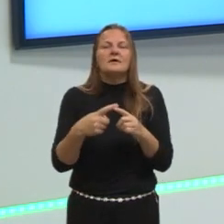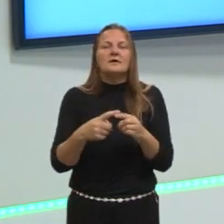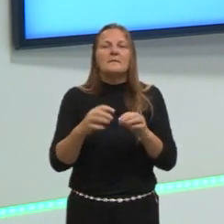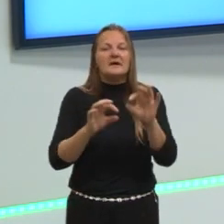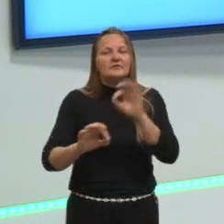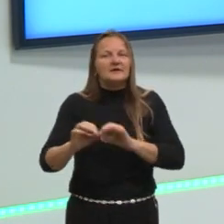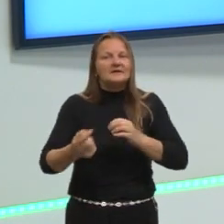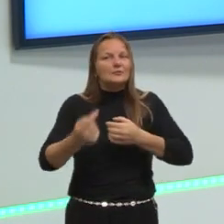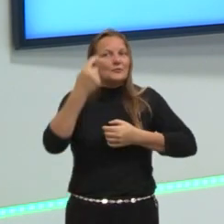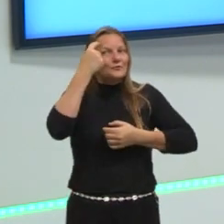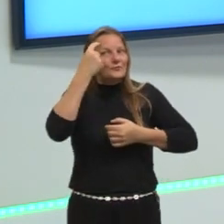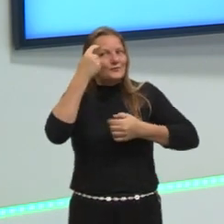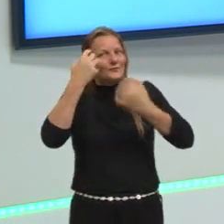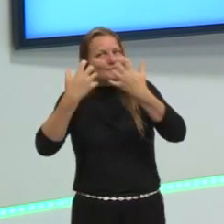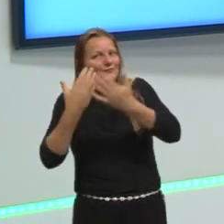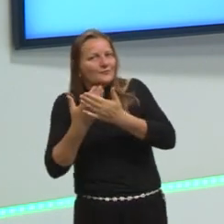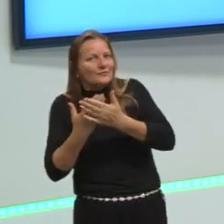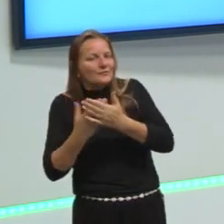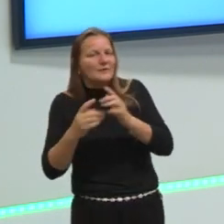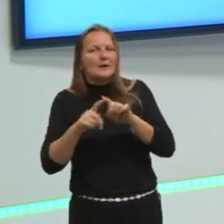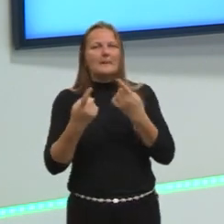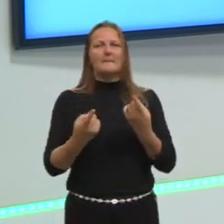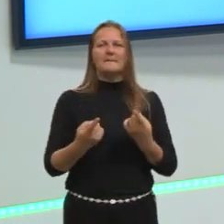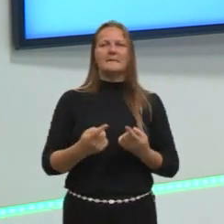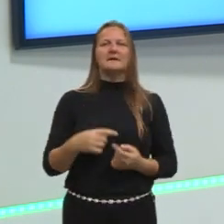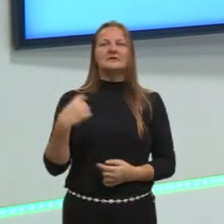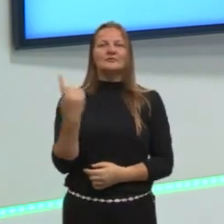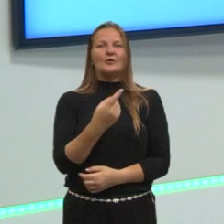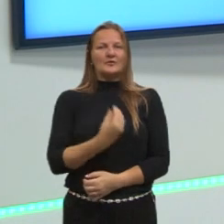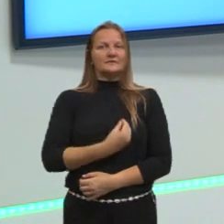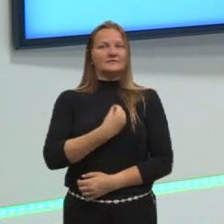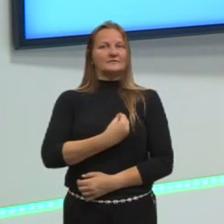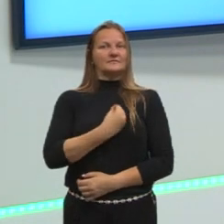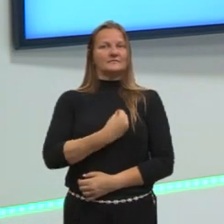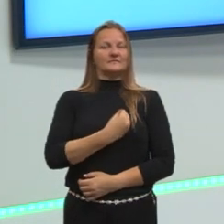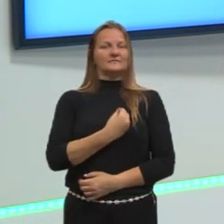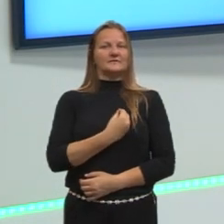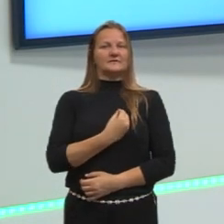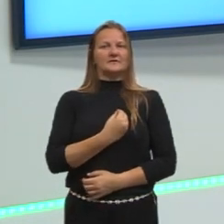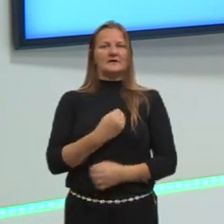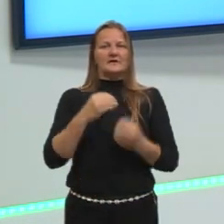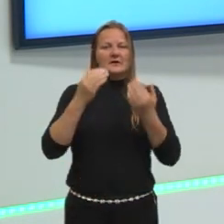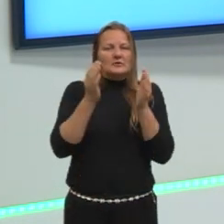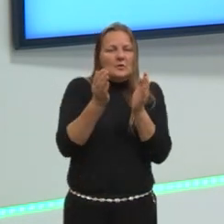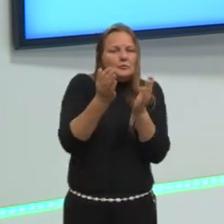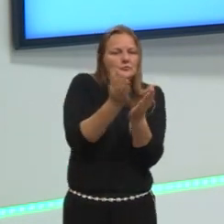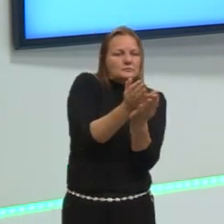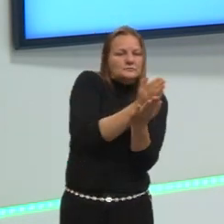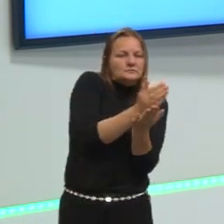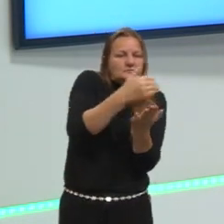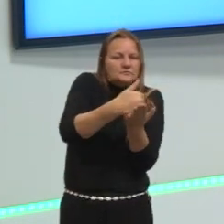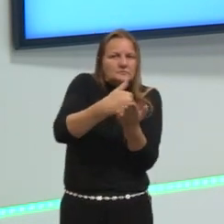organizado para estudar. Mas nós não vivemos essas caixinhas separadas no dia a dia, no